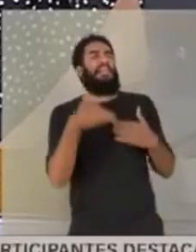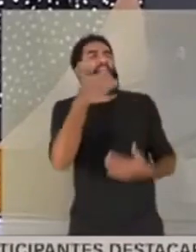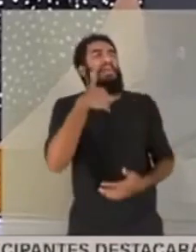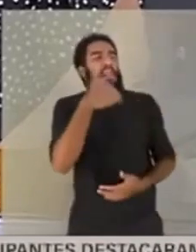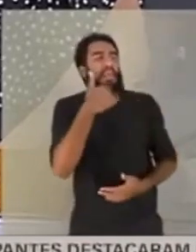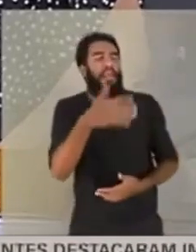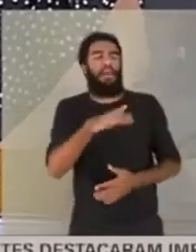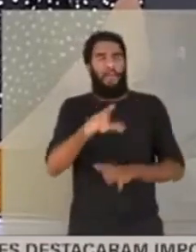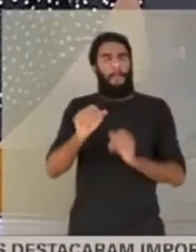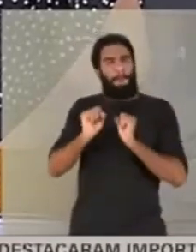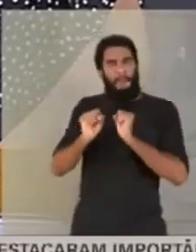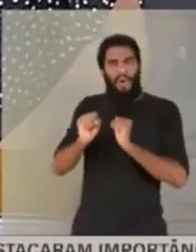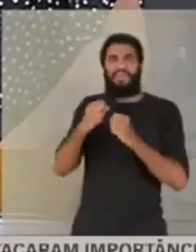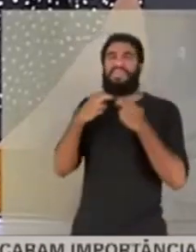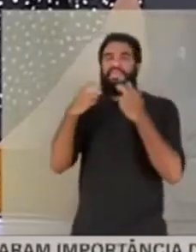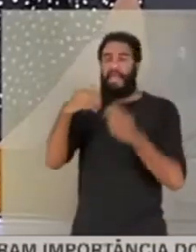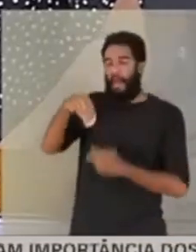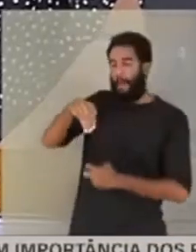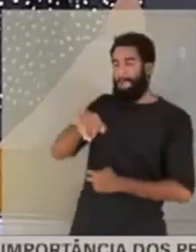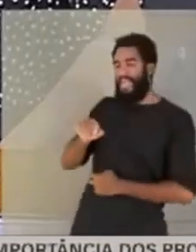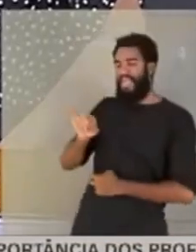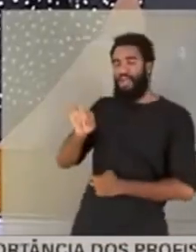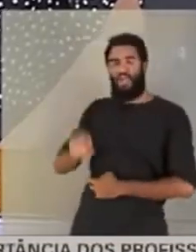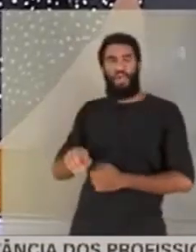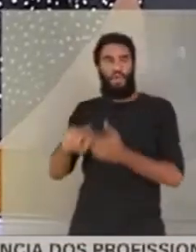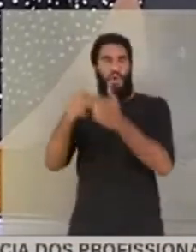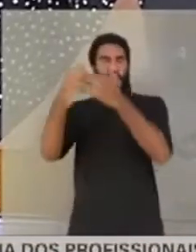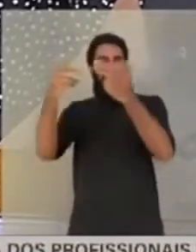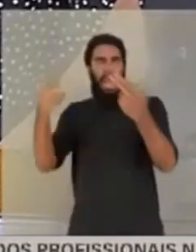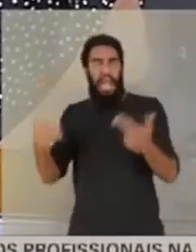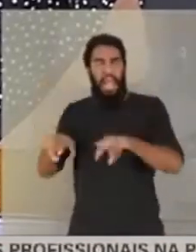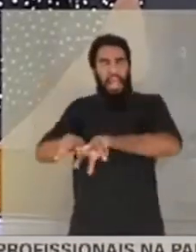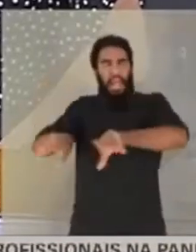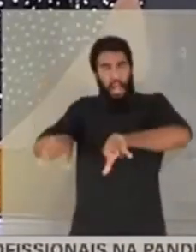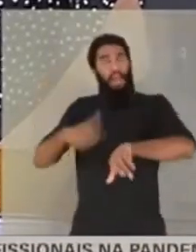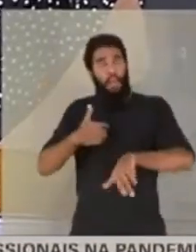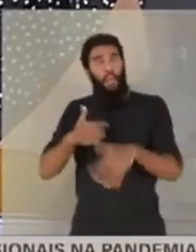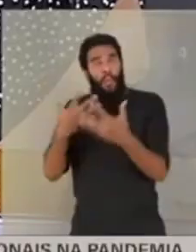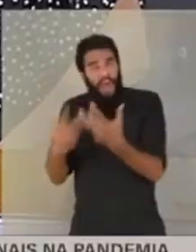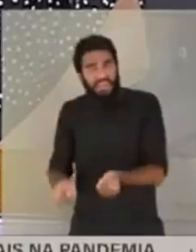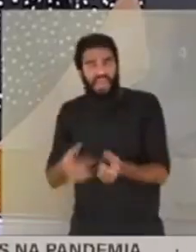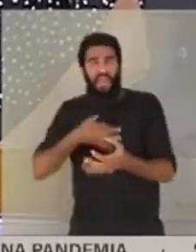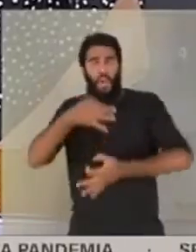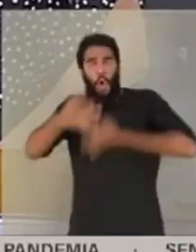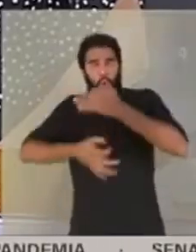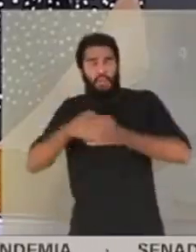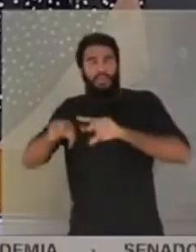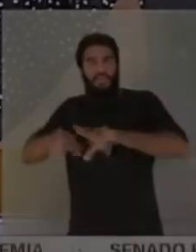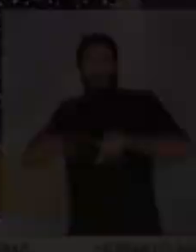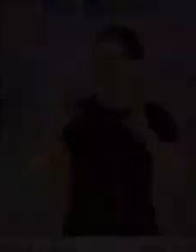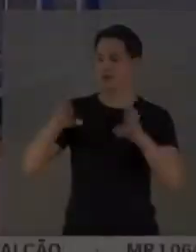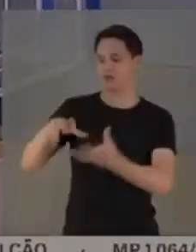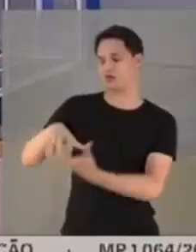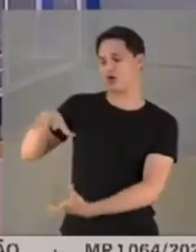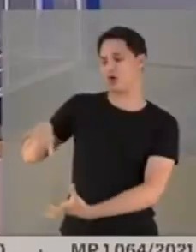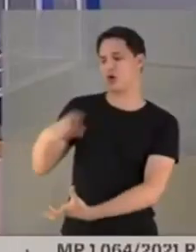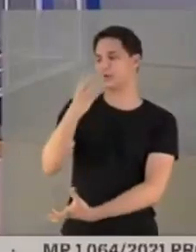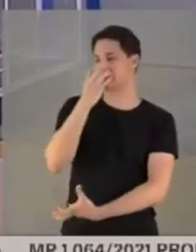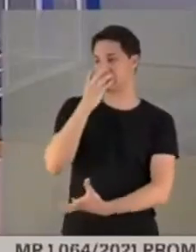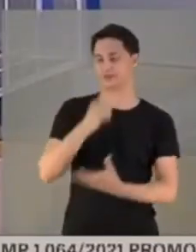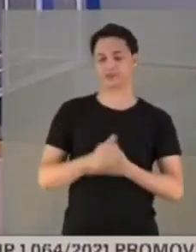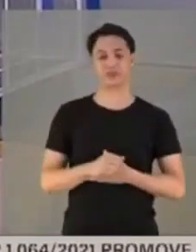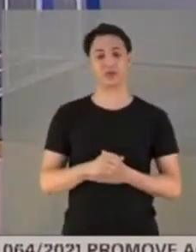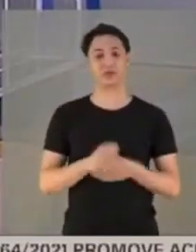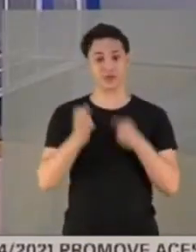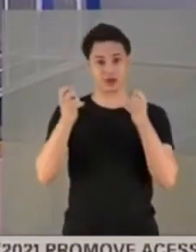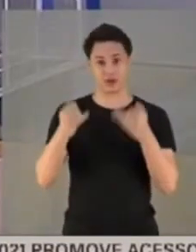aceito isso, eu aceito a diversidade, aceito qualquer coisa, sabe? Eu não estou aqui para coisar, mas pô, tá, e daí? A minha irmã, ela